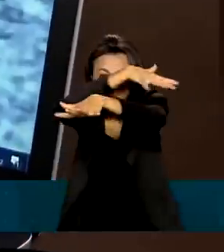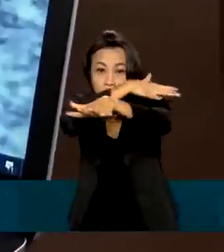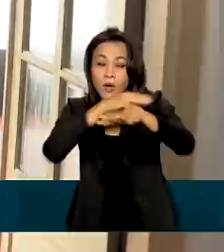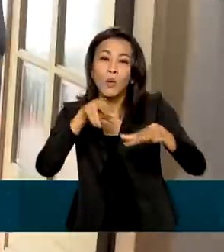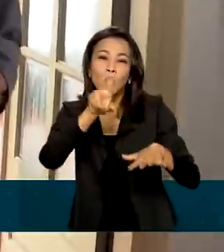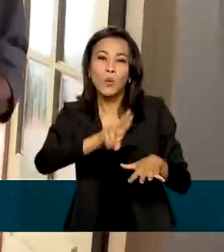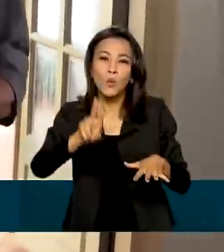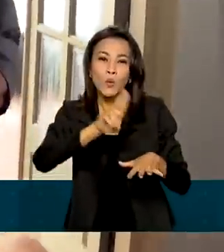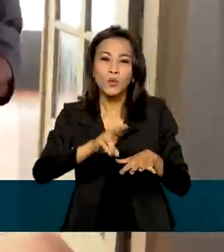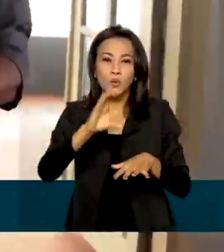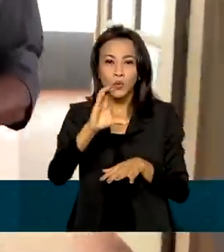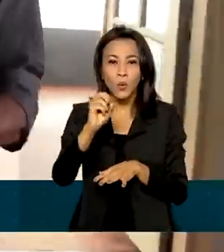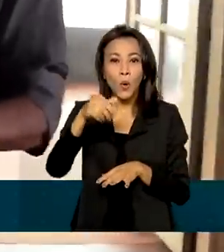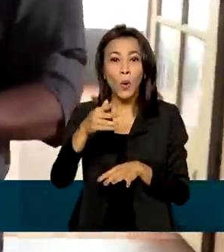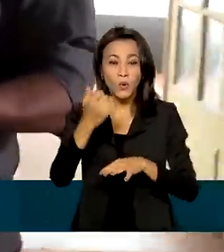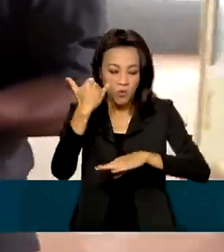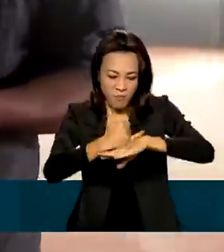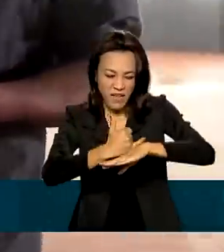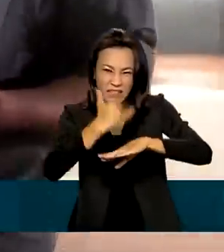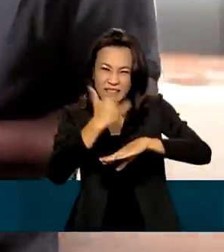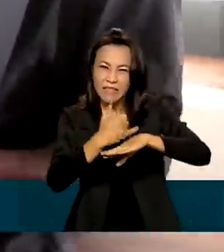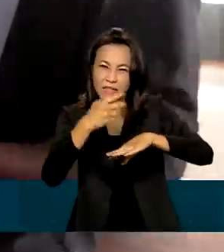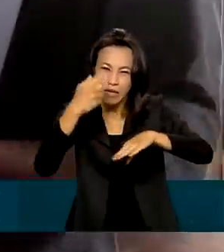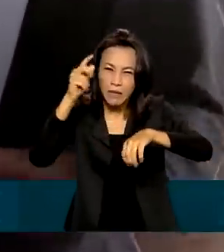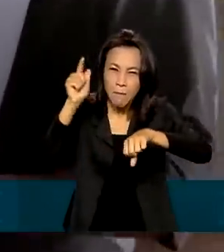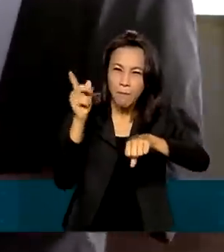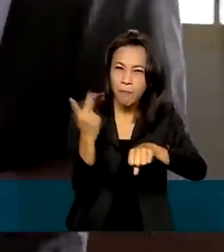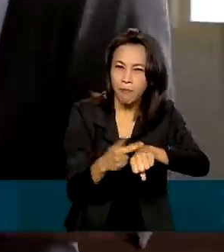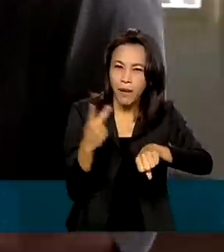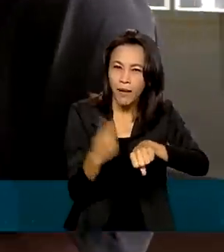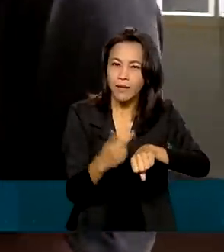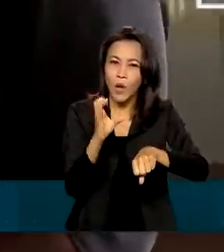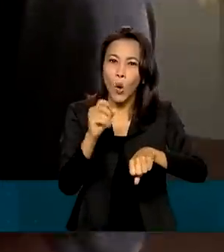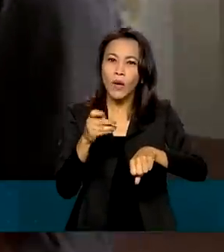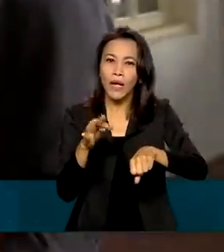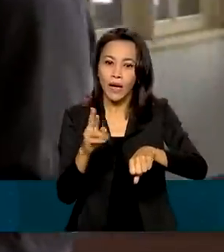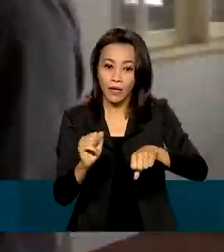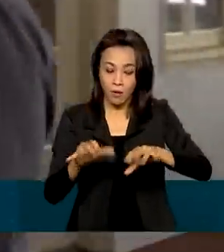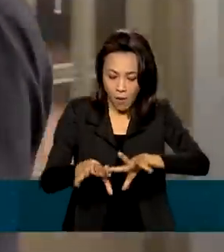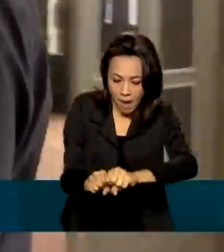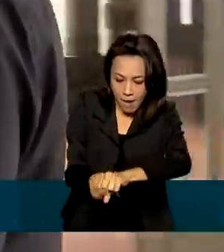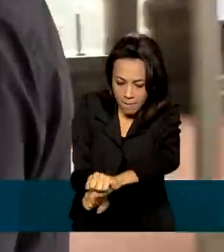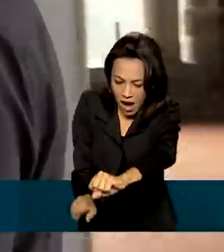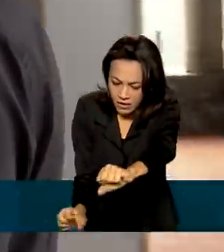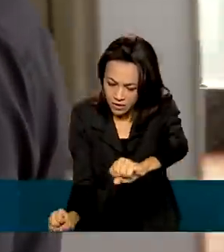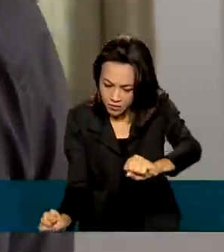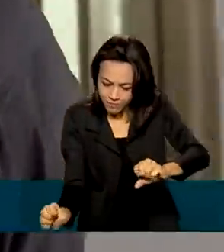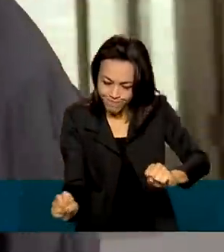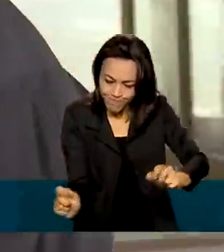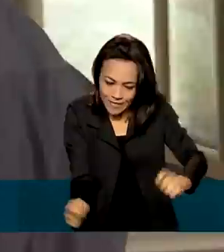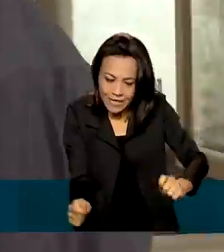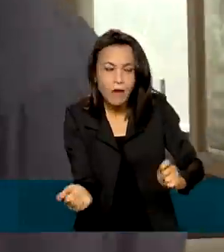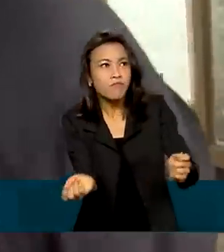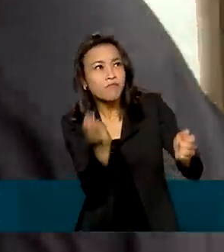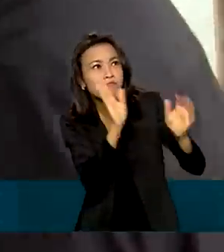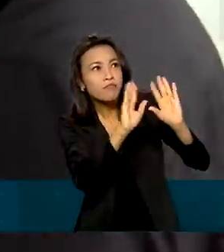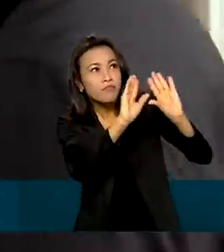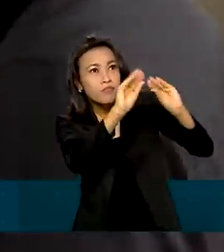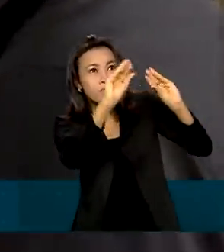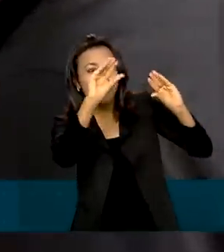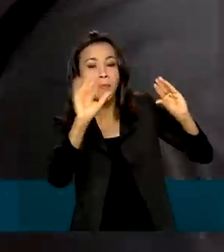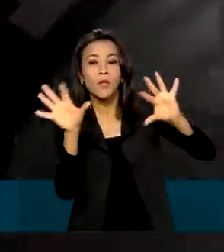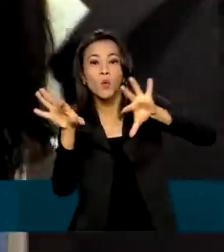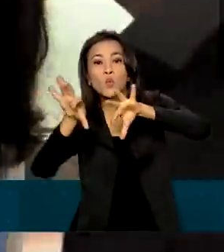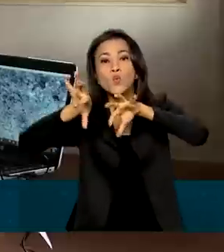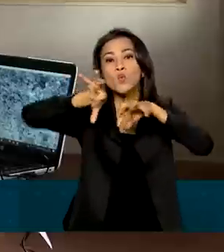concreto. E os restauradores precisam encontrar a receita perfeita de argamassa que permita que as paredes não acumulem a